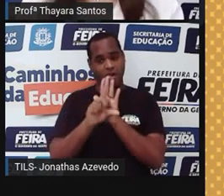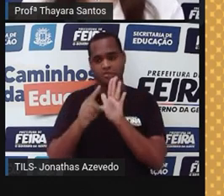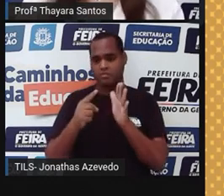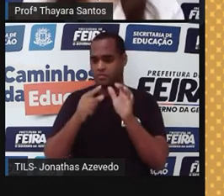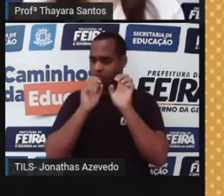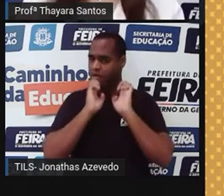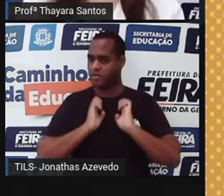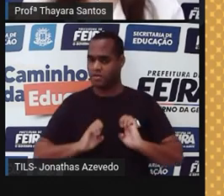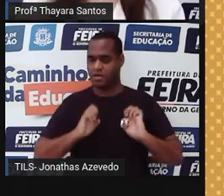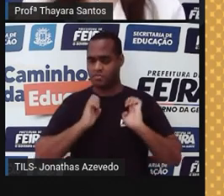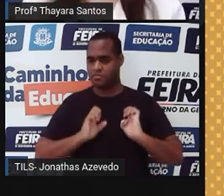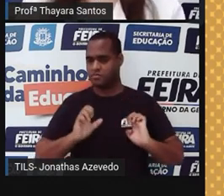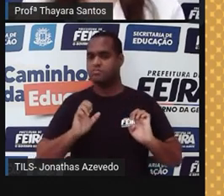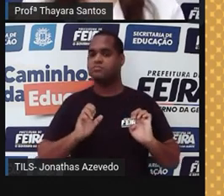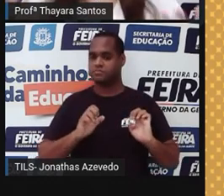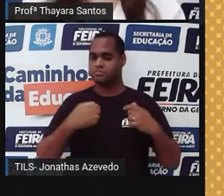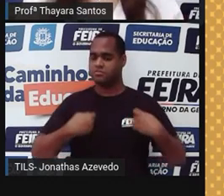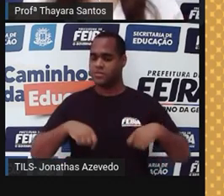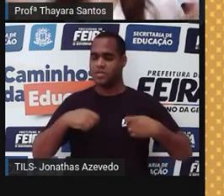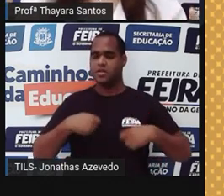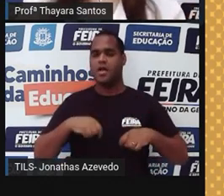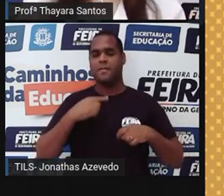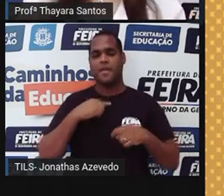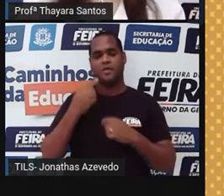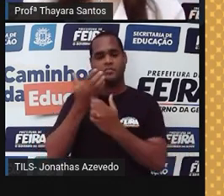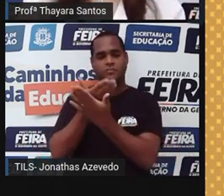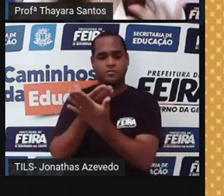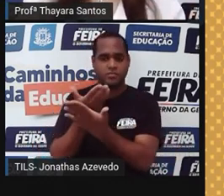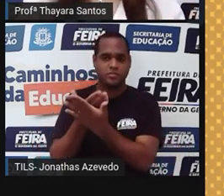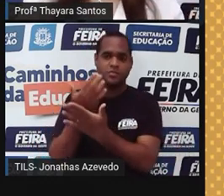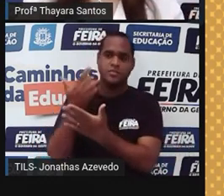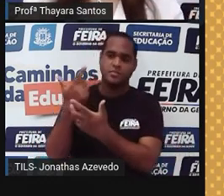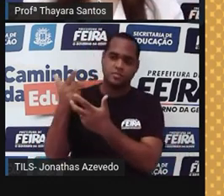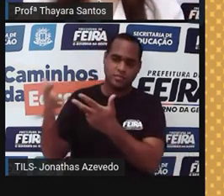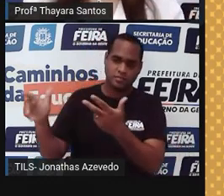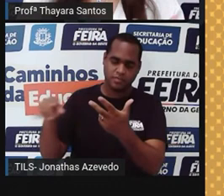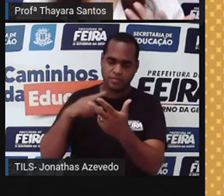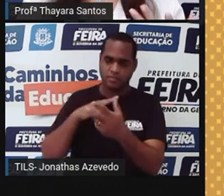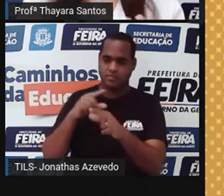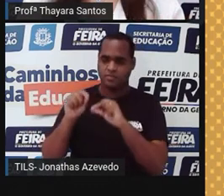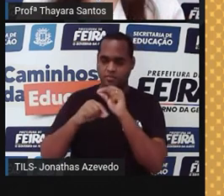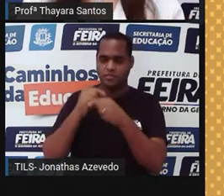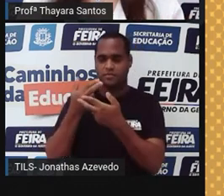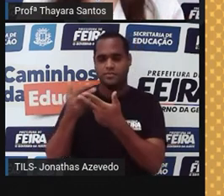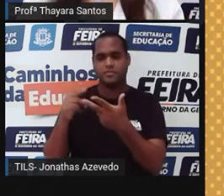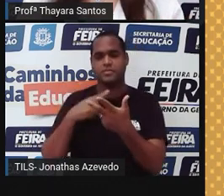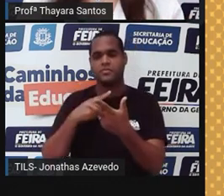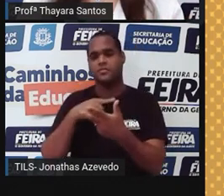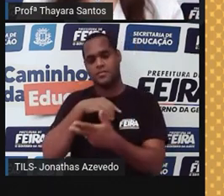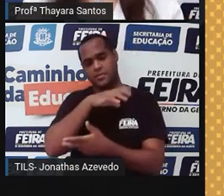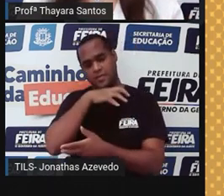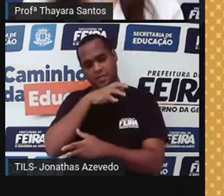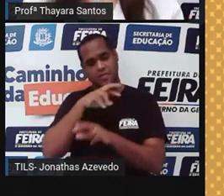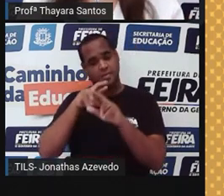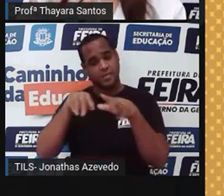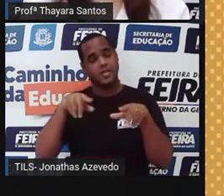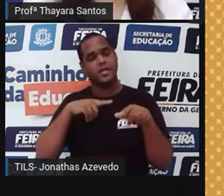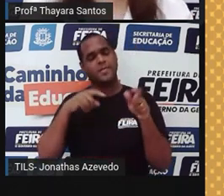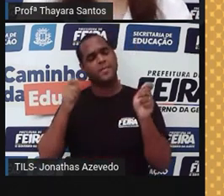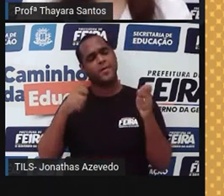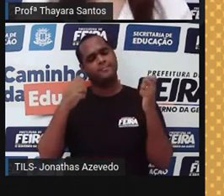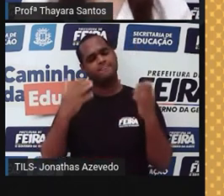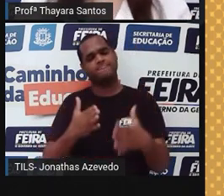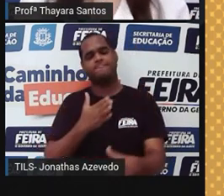ética, não é permitido, mas tem estudos sendo feitos com outros animais aí. Isso daí serve justamente para a gente